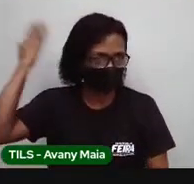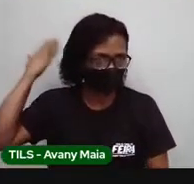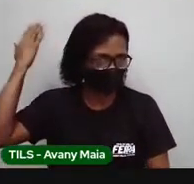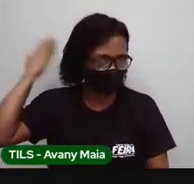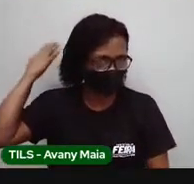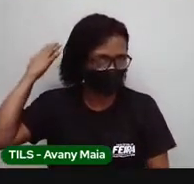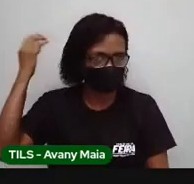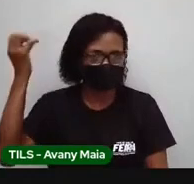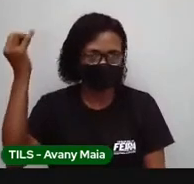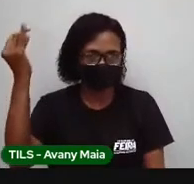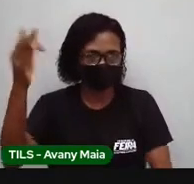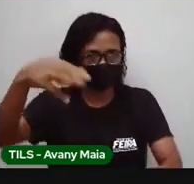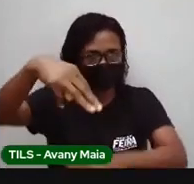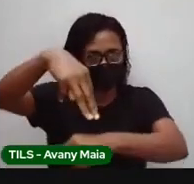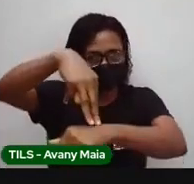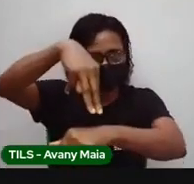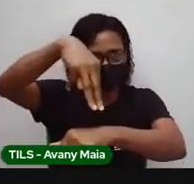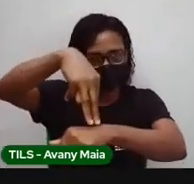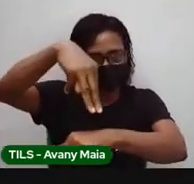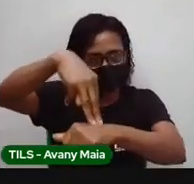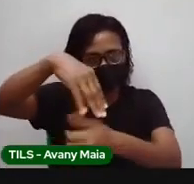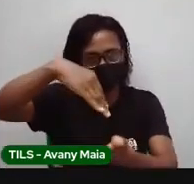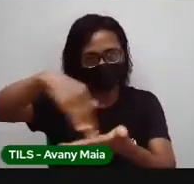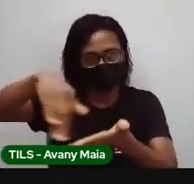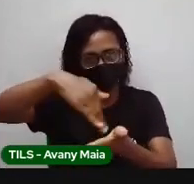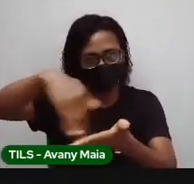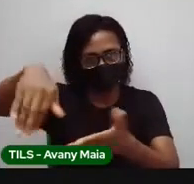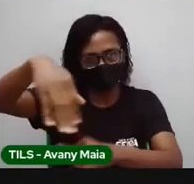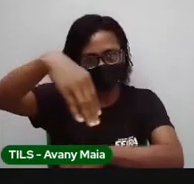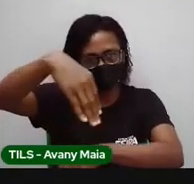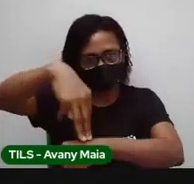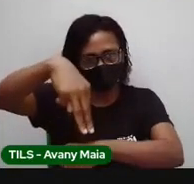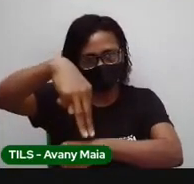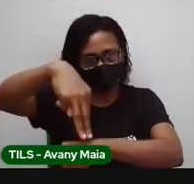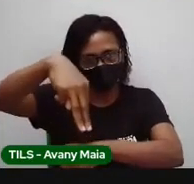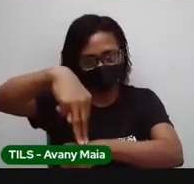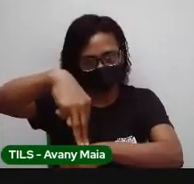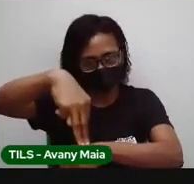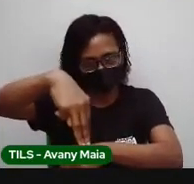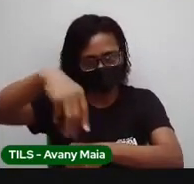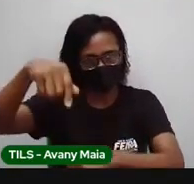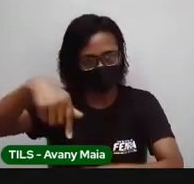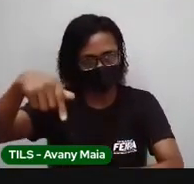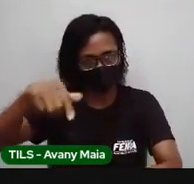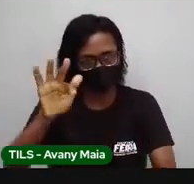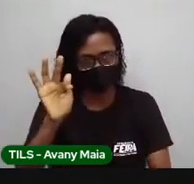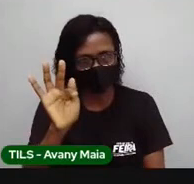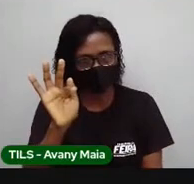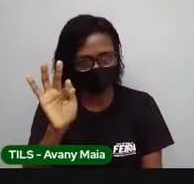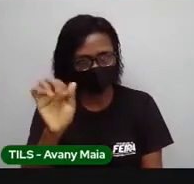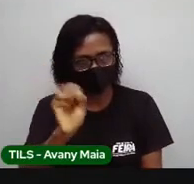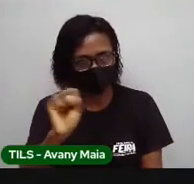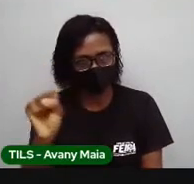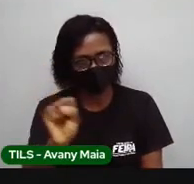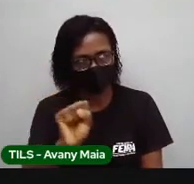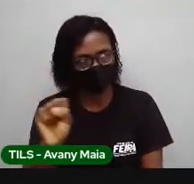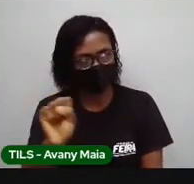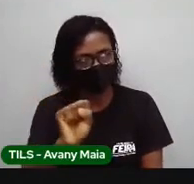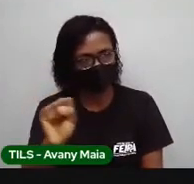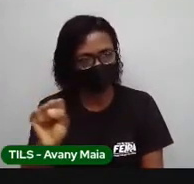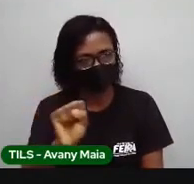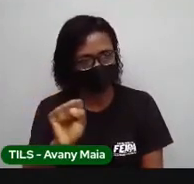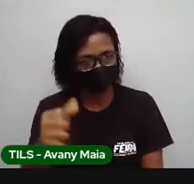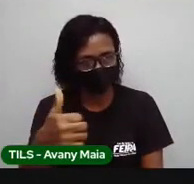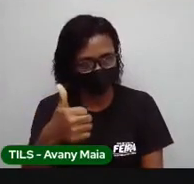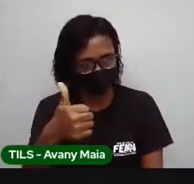cartaz da Secretaria Municipal de Educação do nosso município, da nossa princesa do